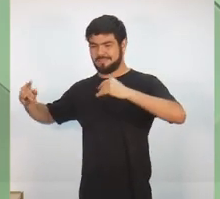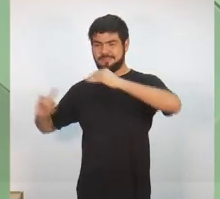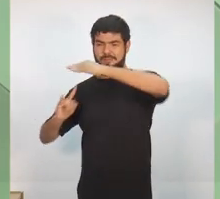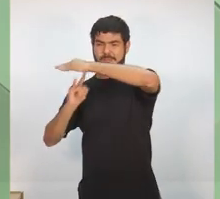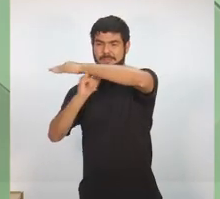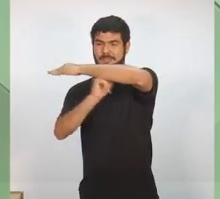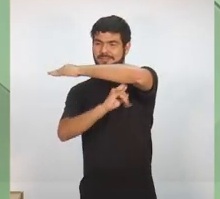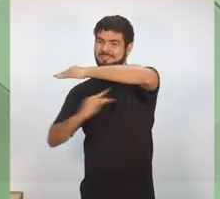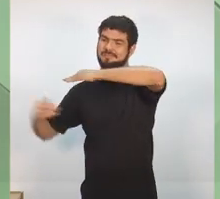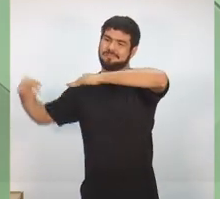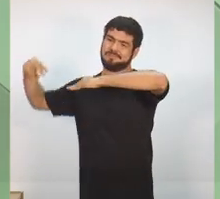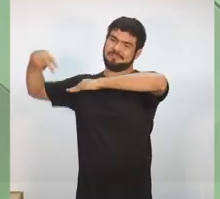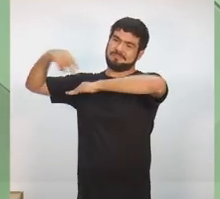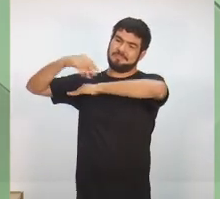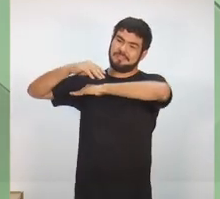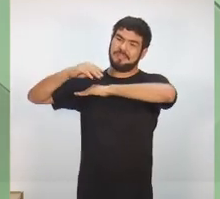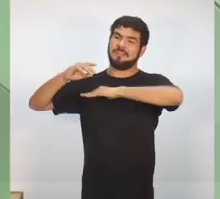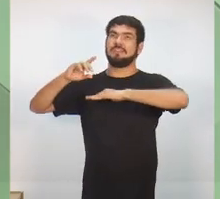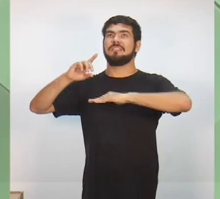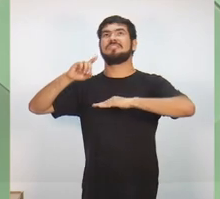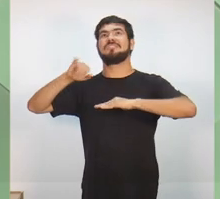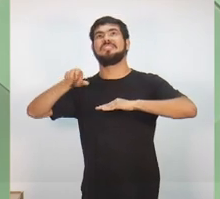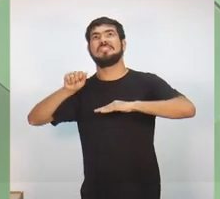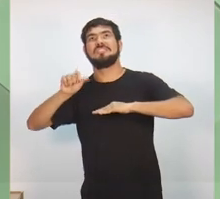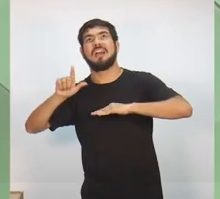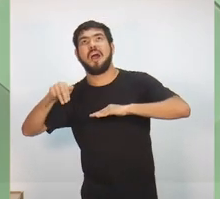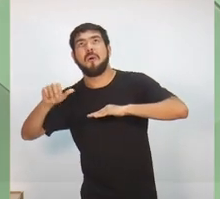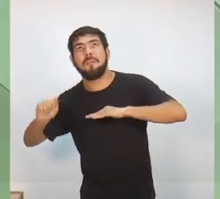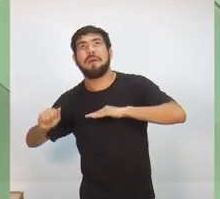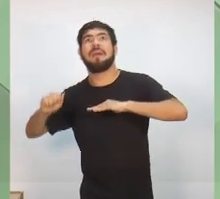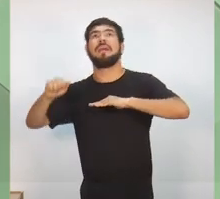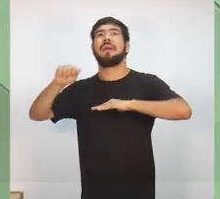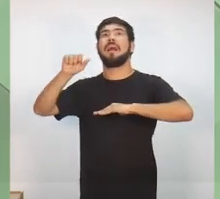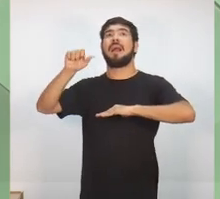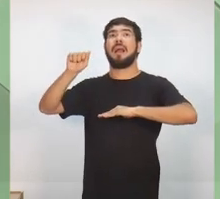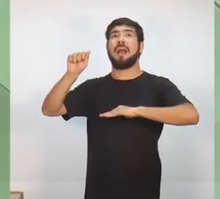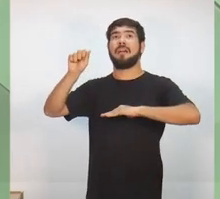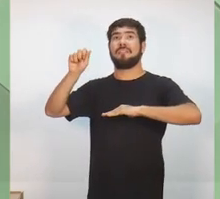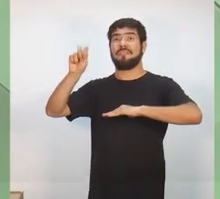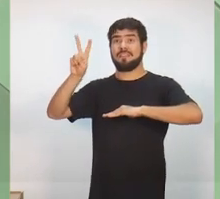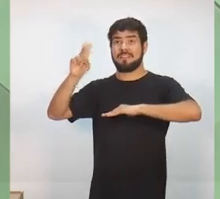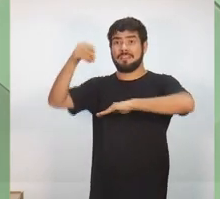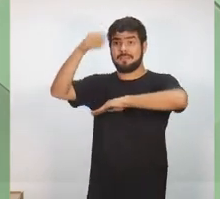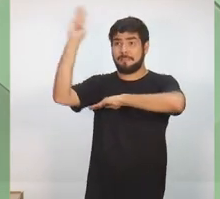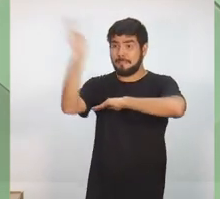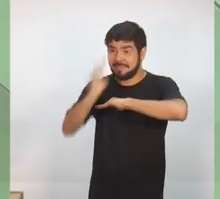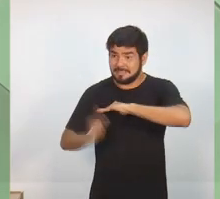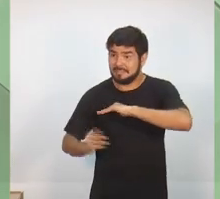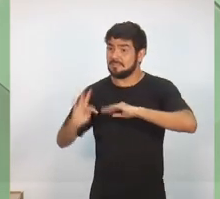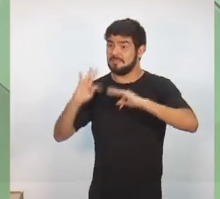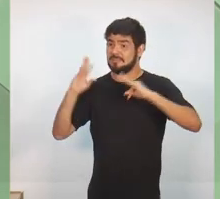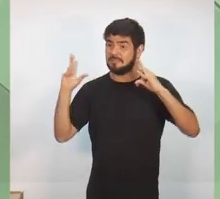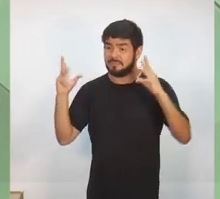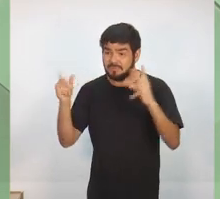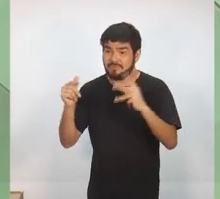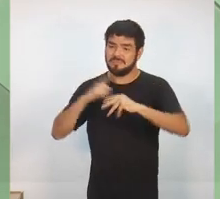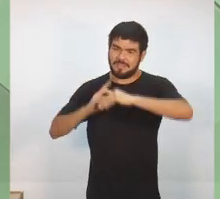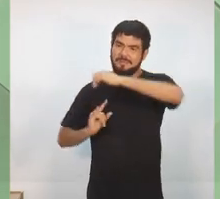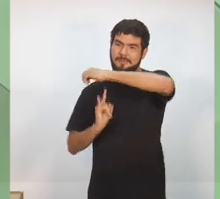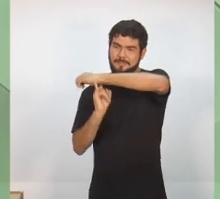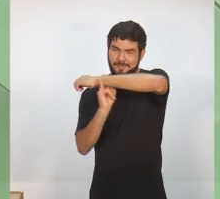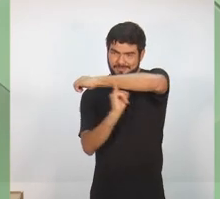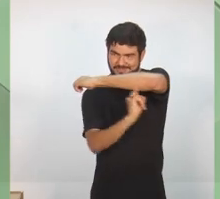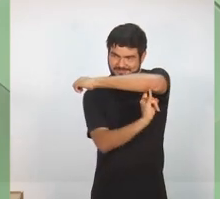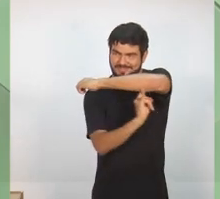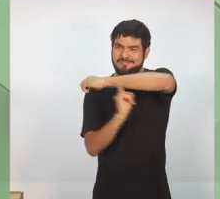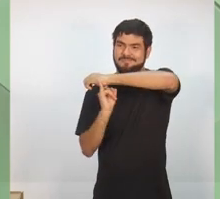de igarapés, de João Batista, Avenida Brasil, Silves, tudo tem ponte. Vamos colocar nas principais